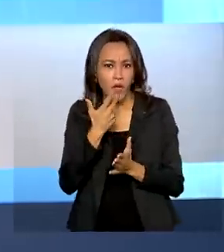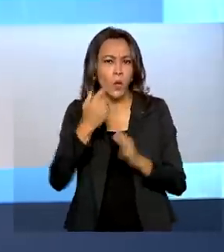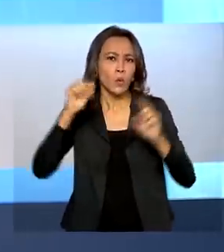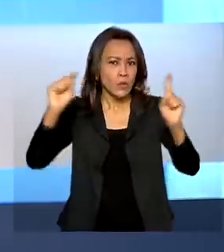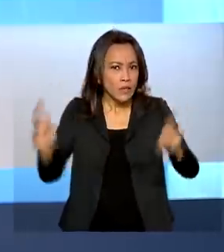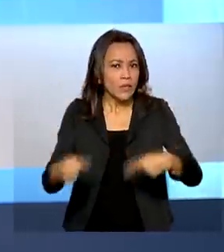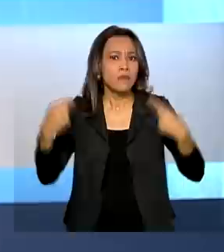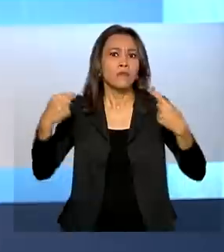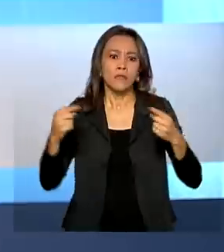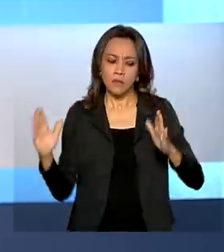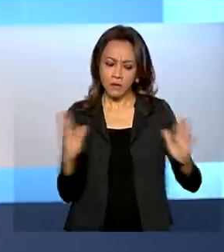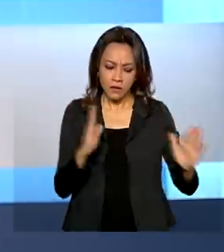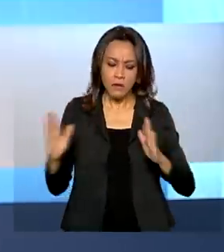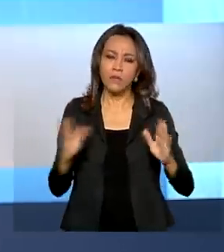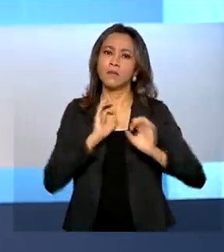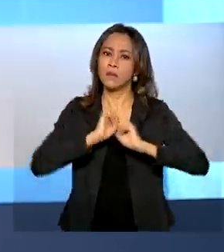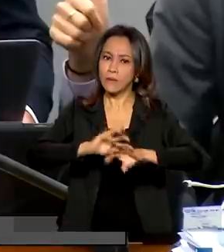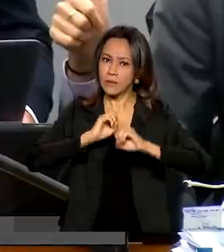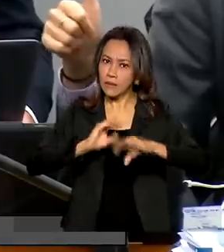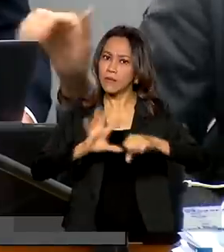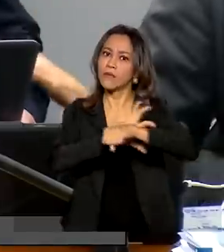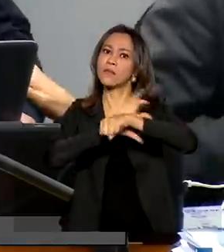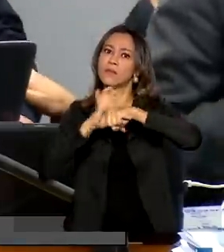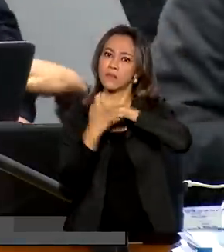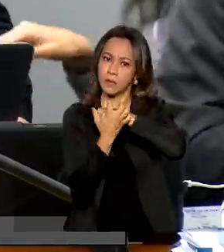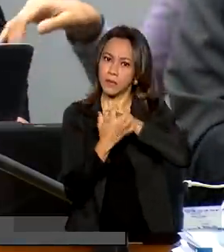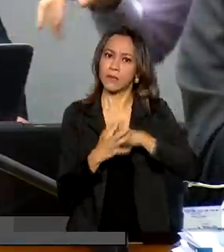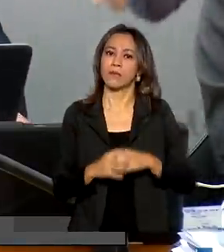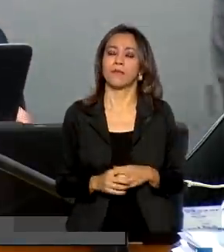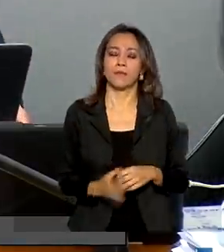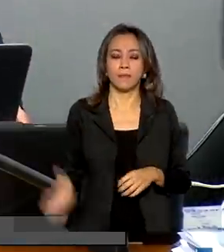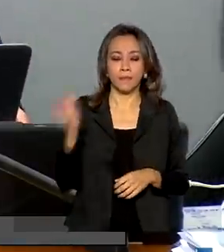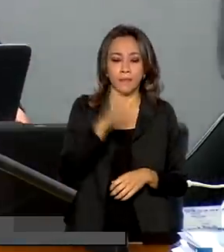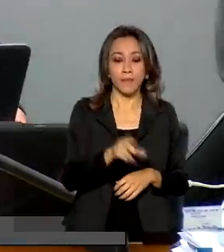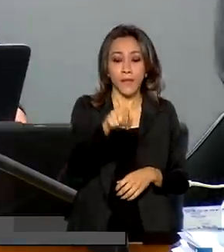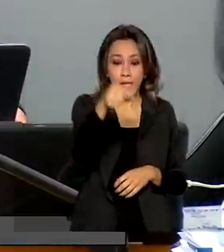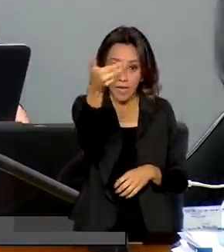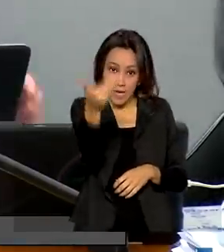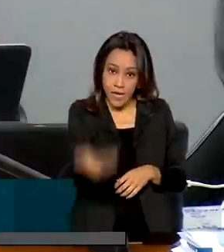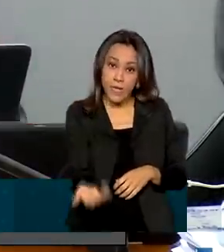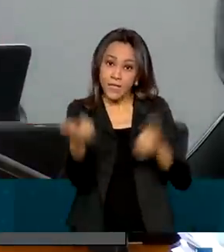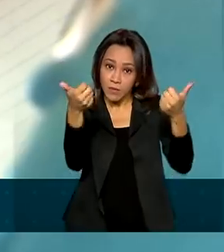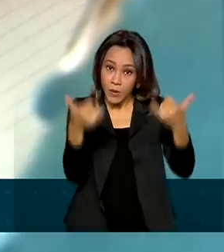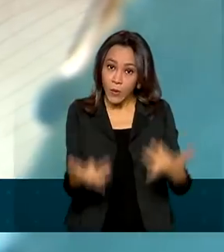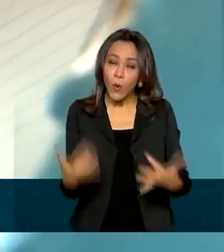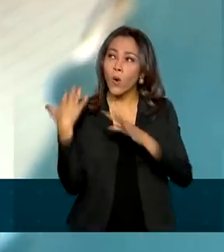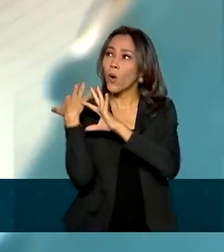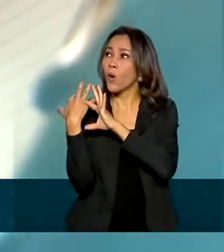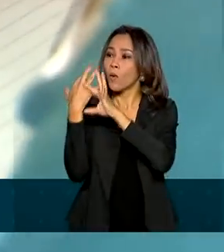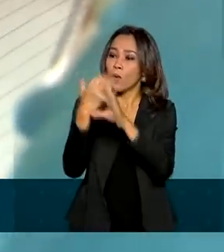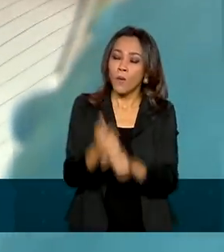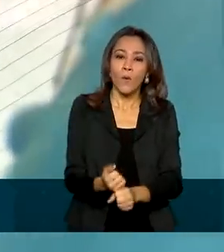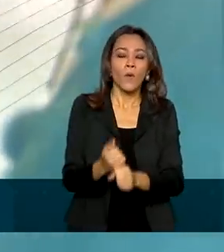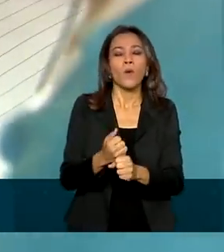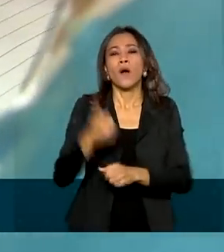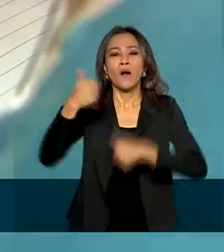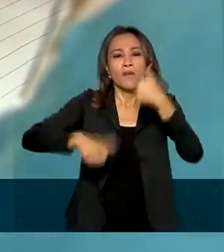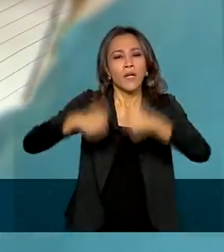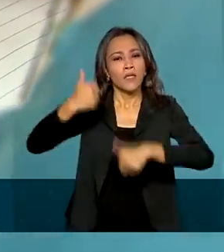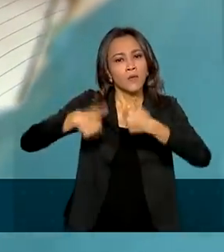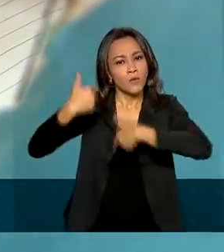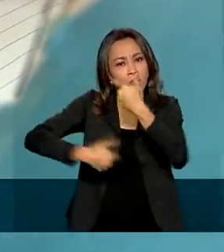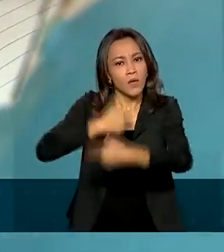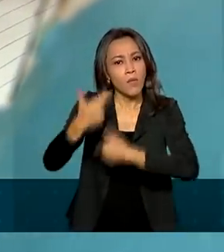ensino durante a pandemia de Covid-19. O ministro apresentou um balanço das ações do MEC para minimizar os prejuízos